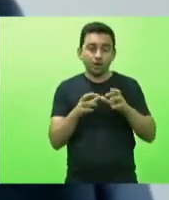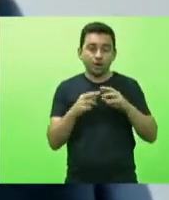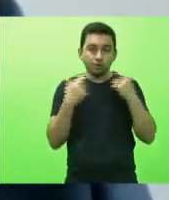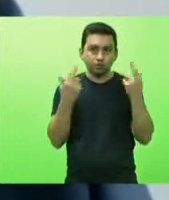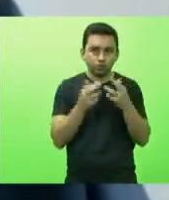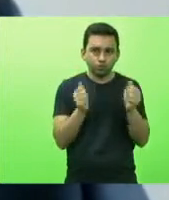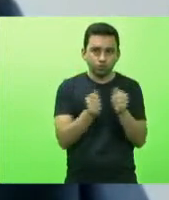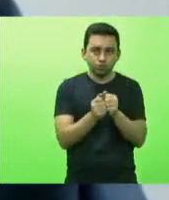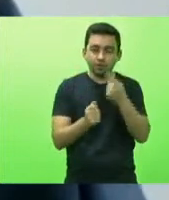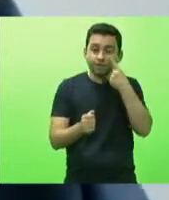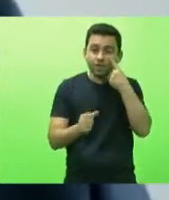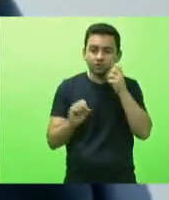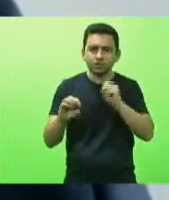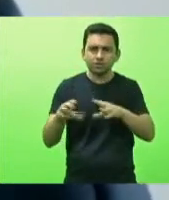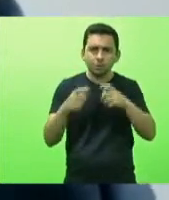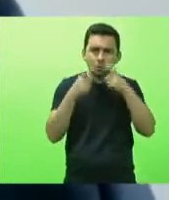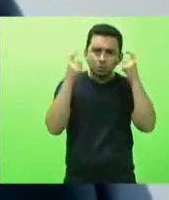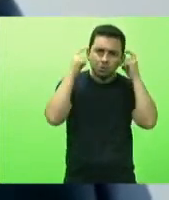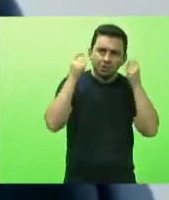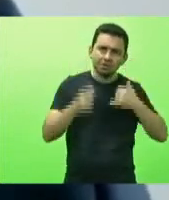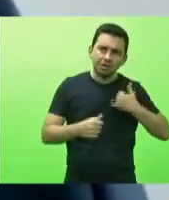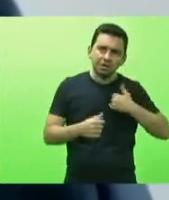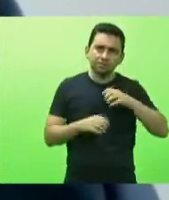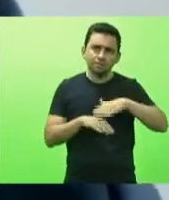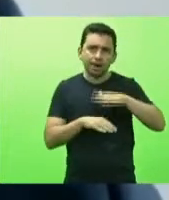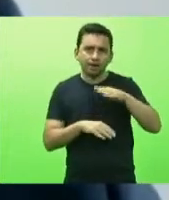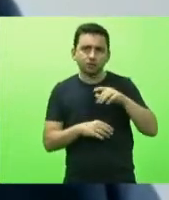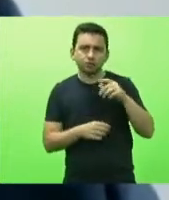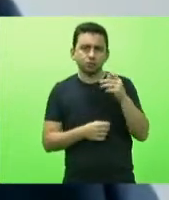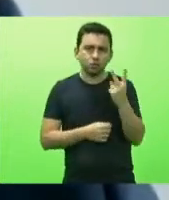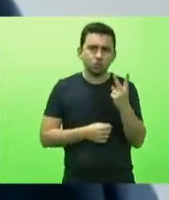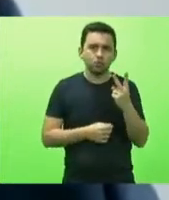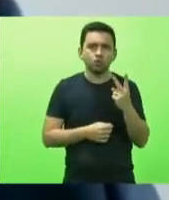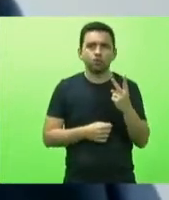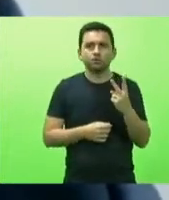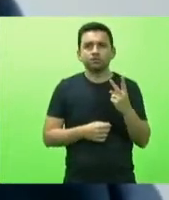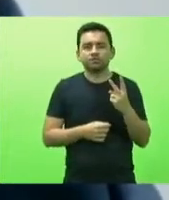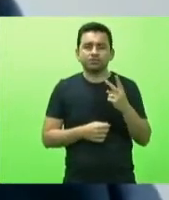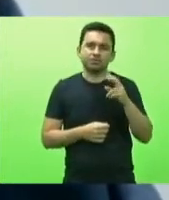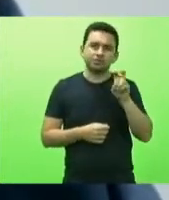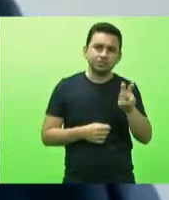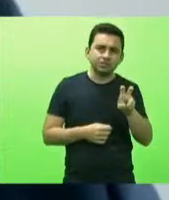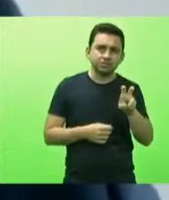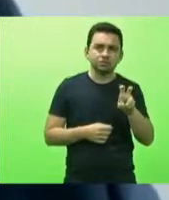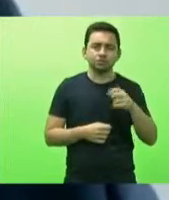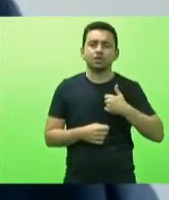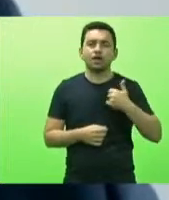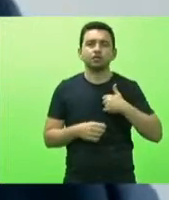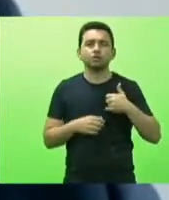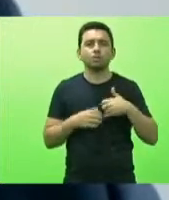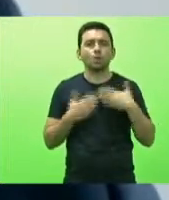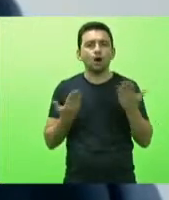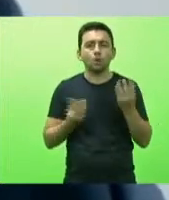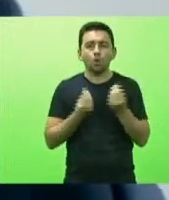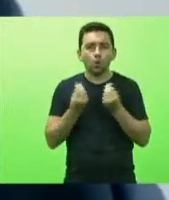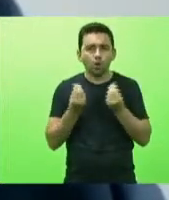da educação máscara acima acima de dois anos acima de cinco anos como é que nós vamos fazer essas